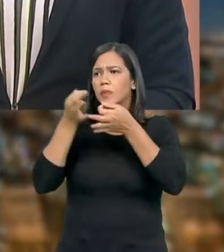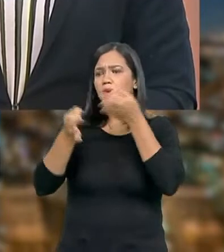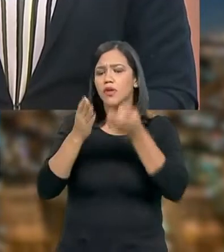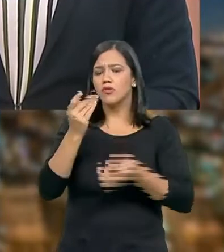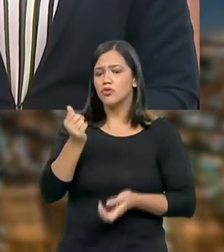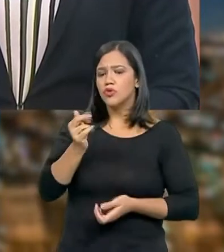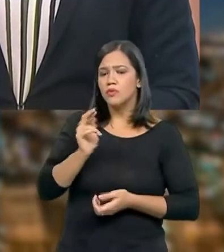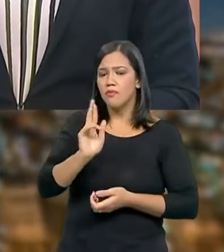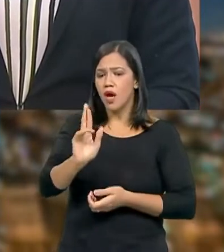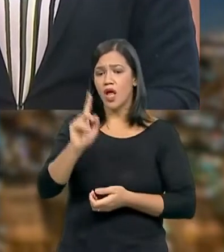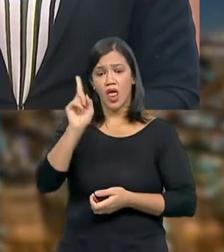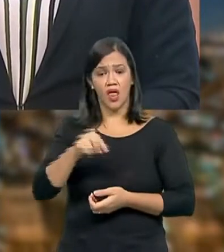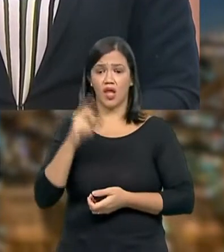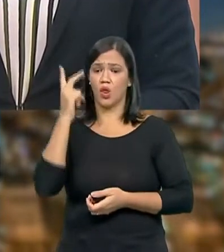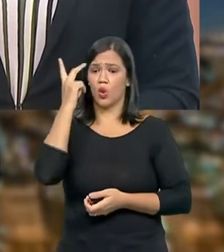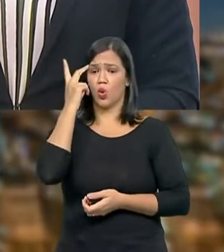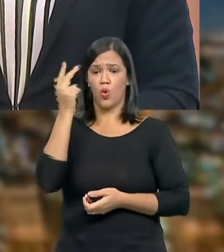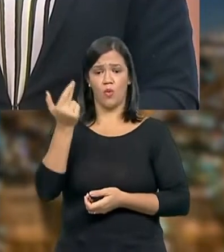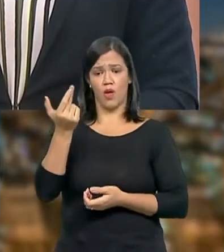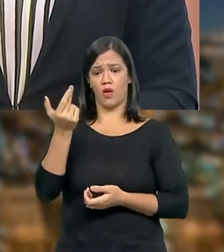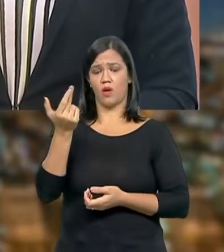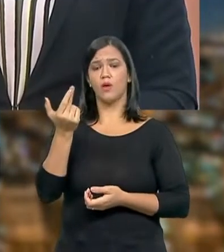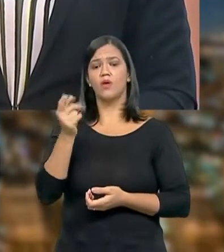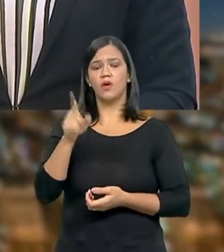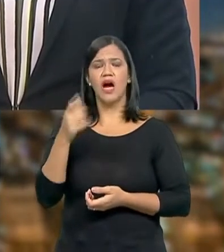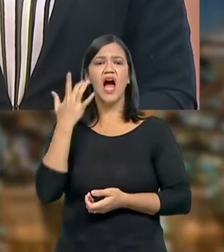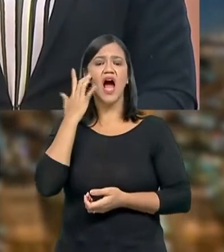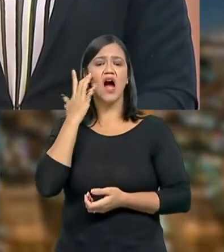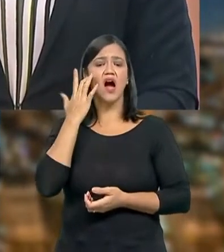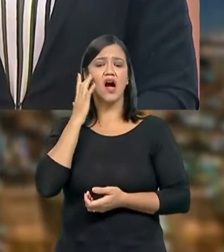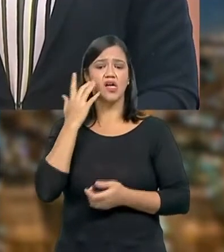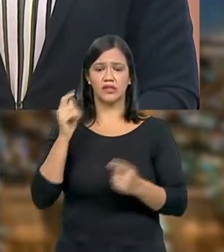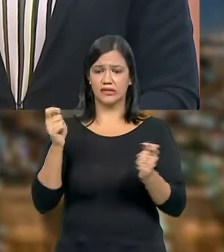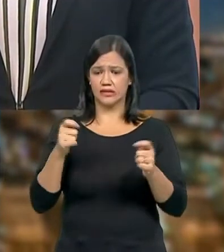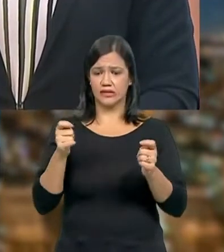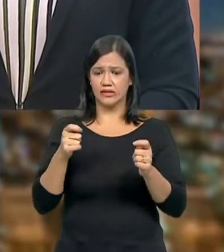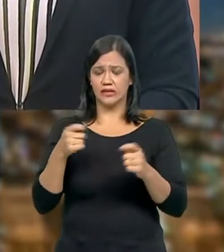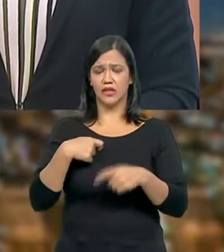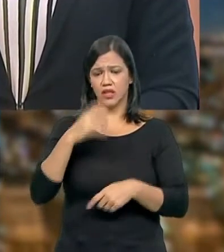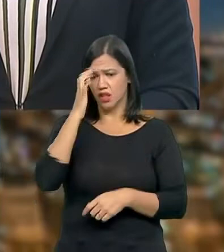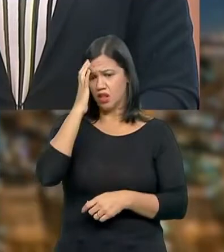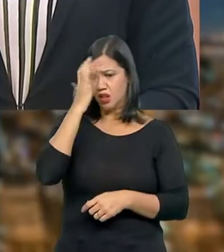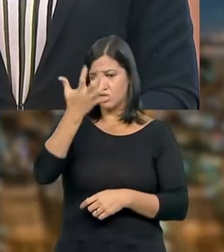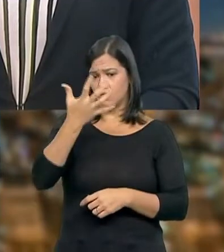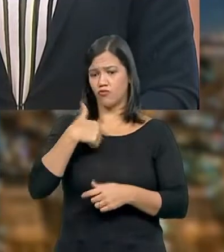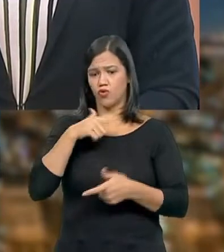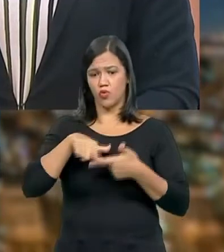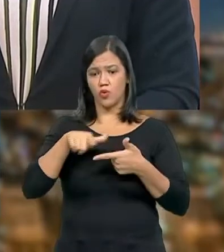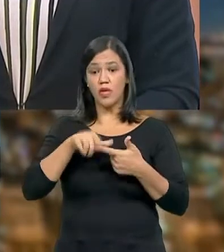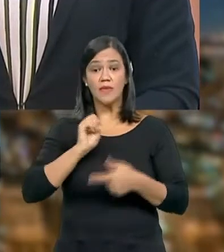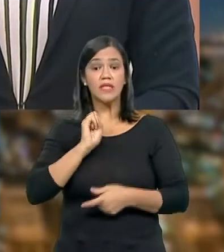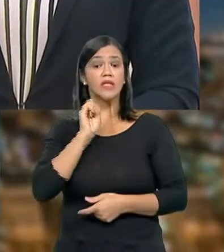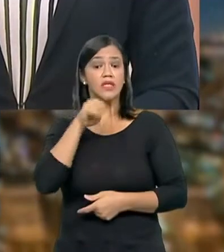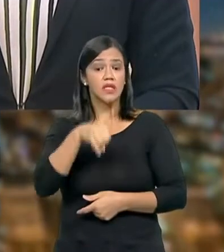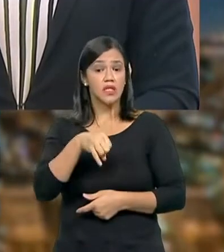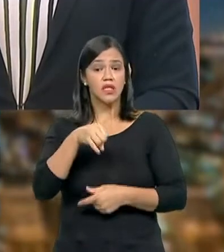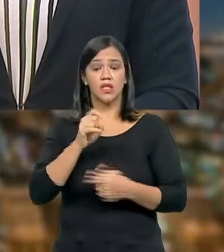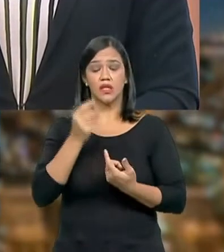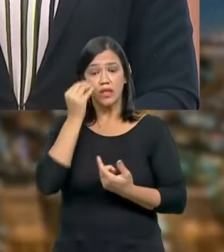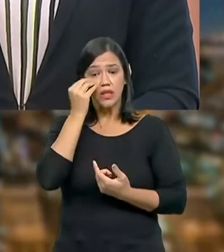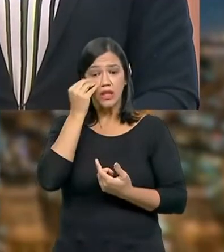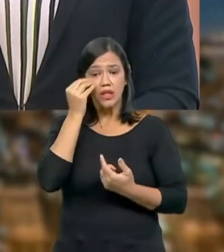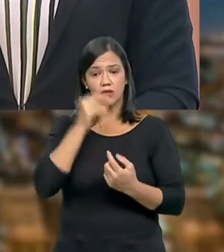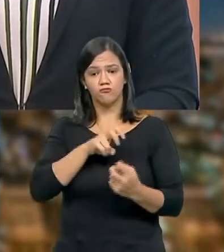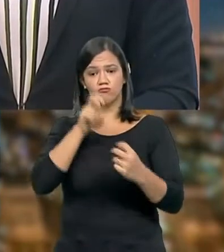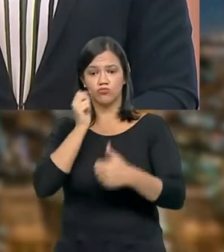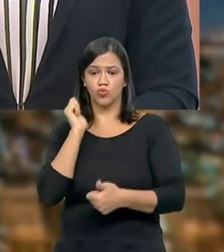porque essa figura é comum o camarada achar que resolveria o problema se tivesse sentado no lugar